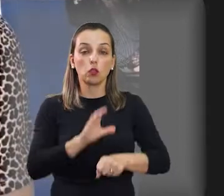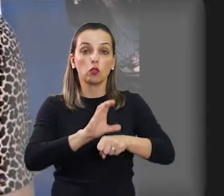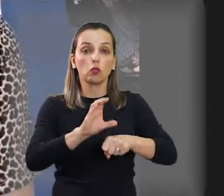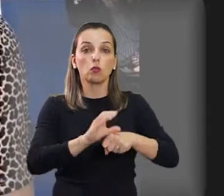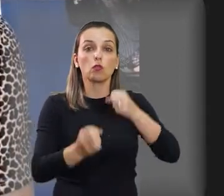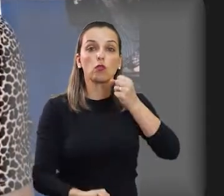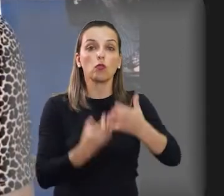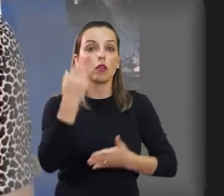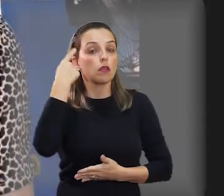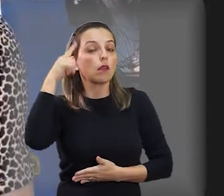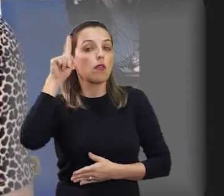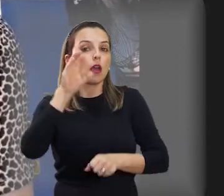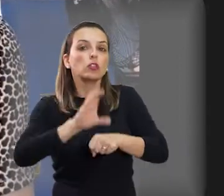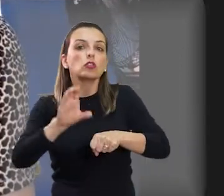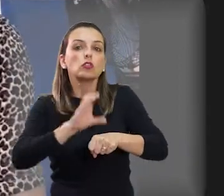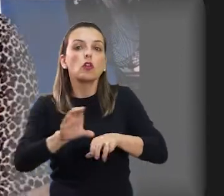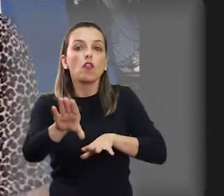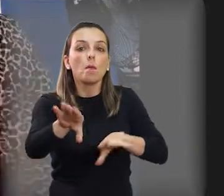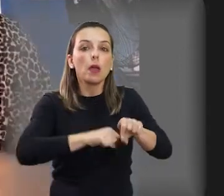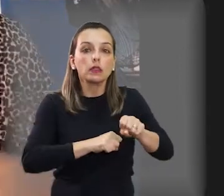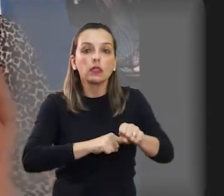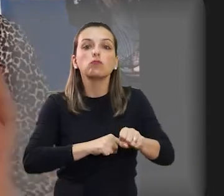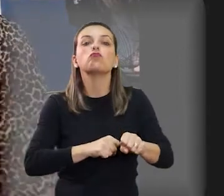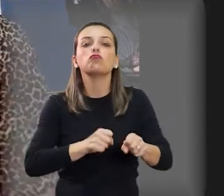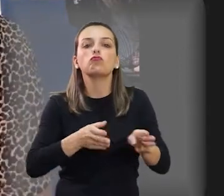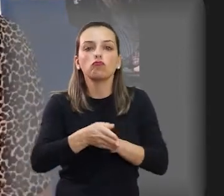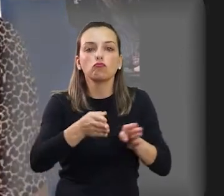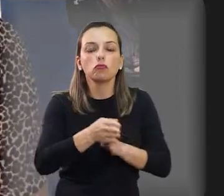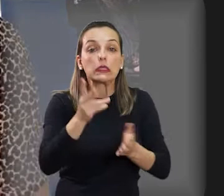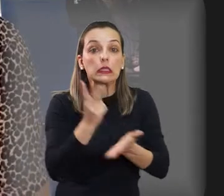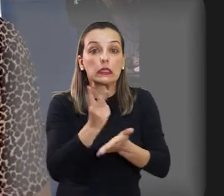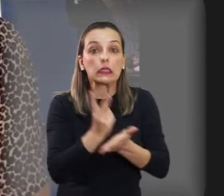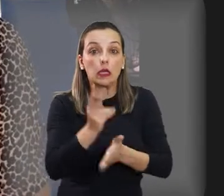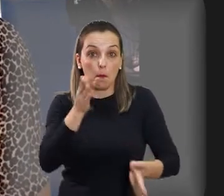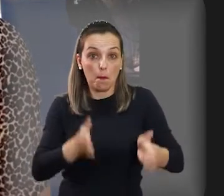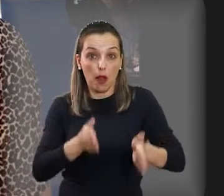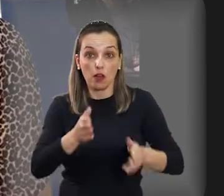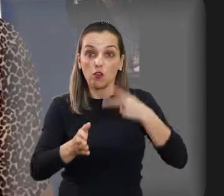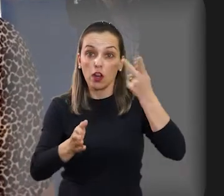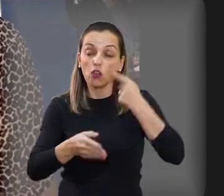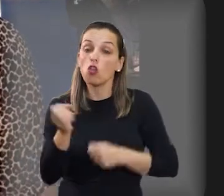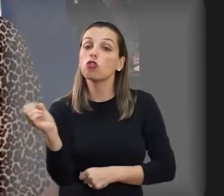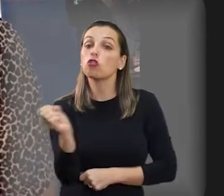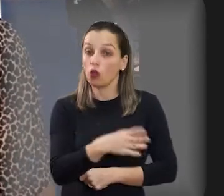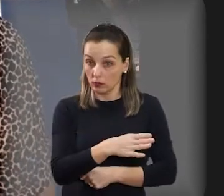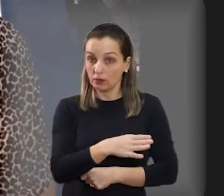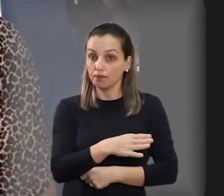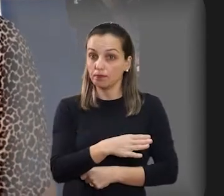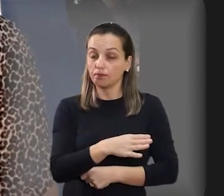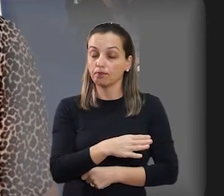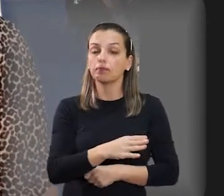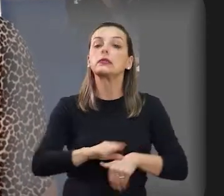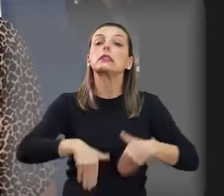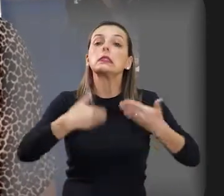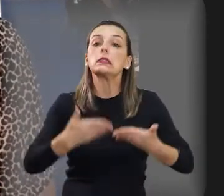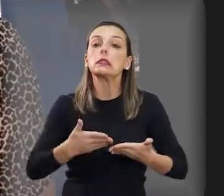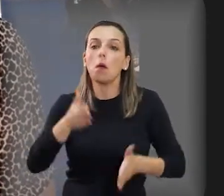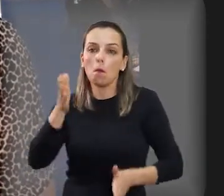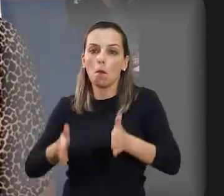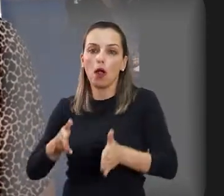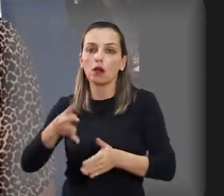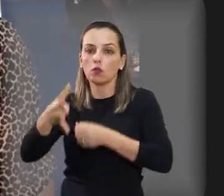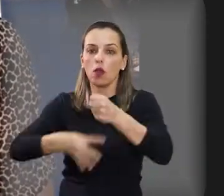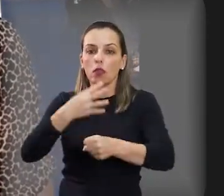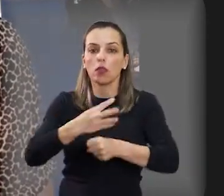capacitação justamente como talvez uma capacitação que aconteça a cada novo mandato. Então toda vez que nós